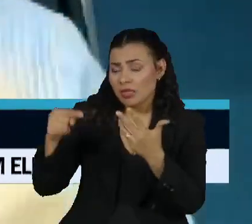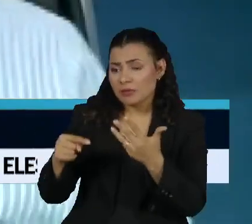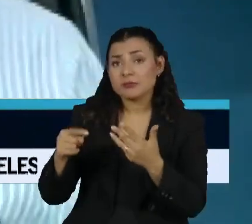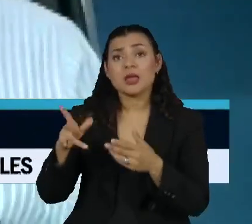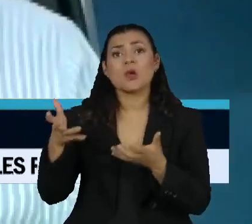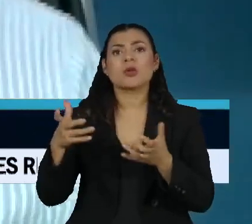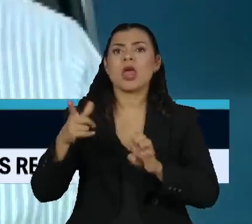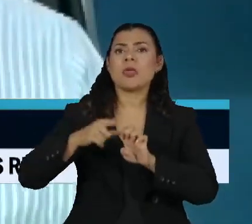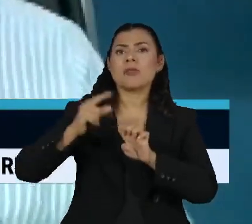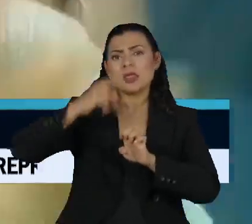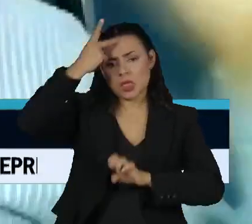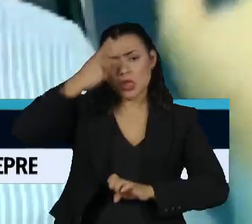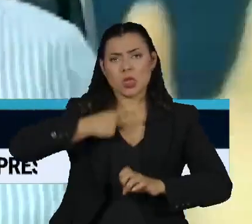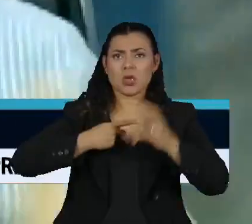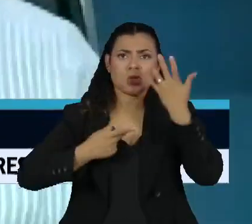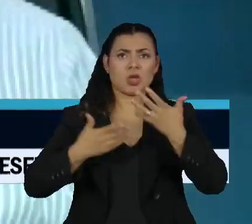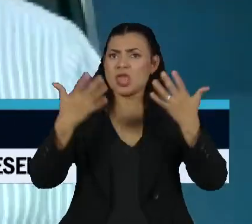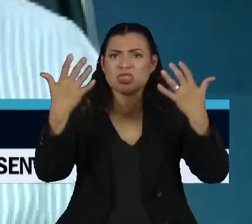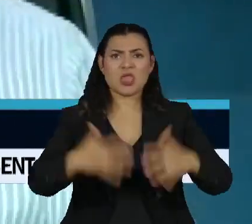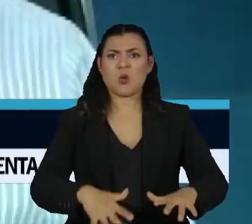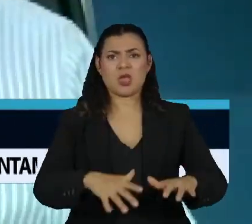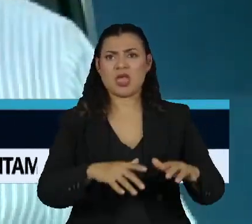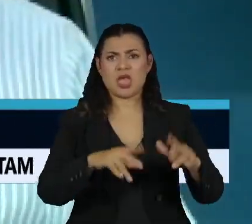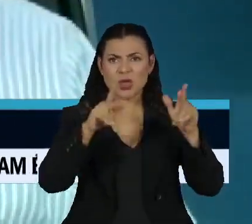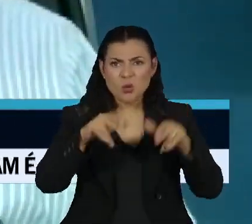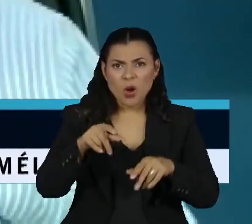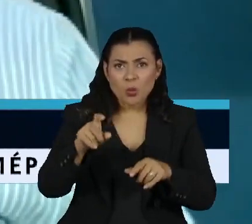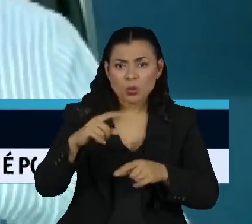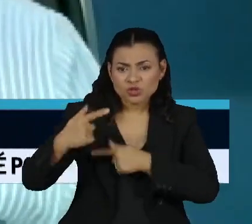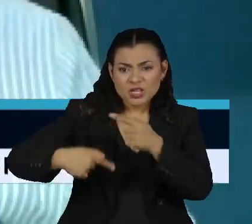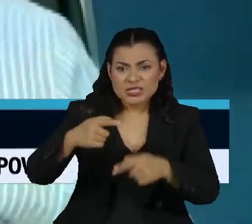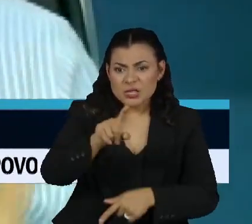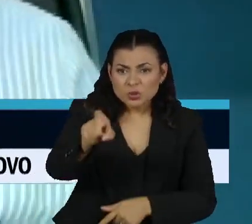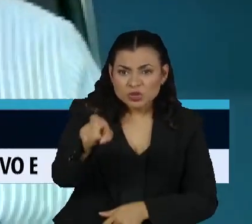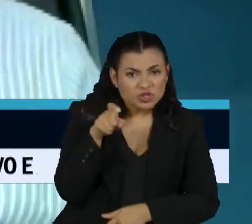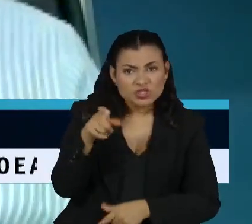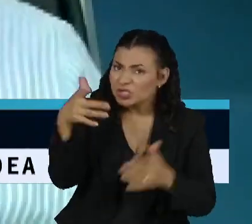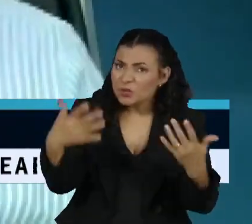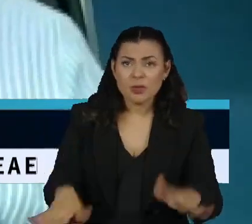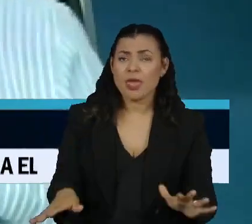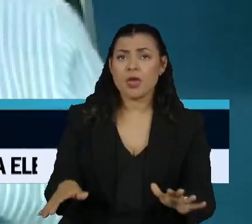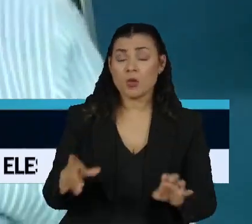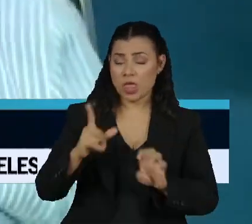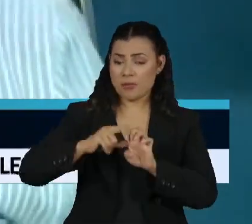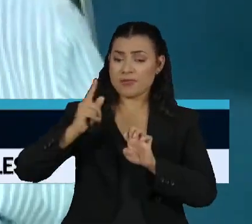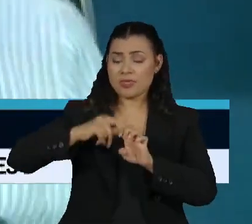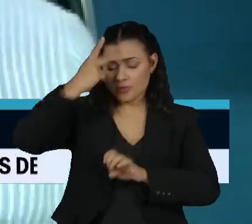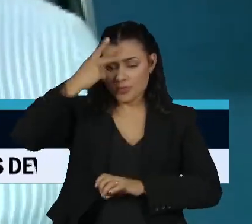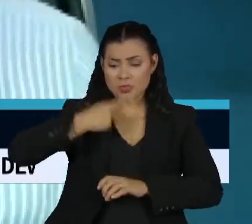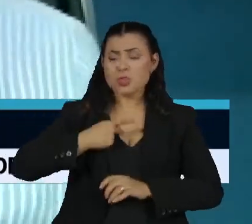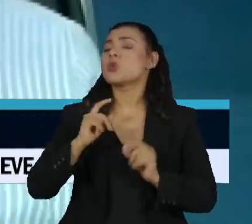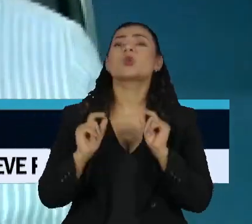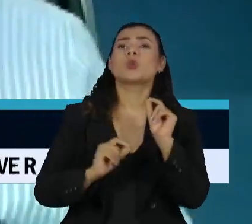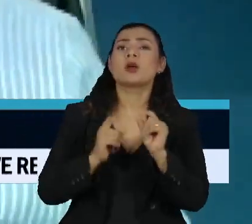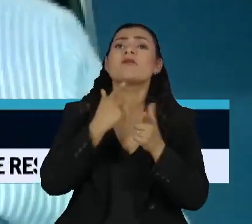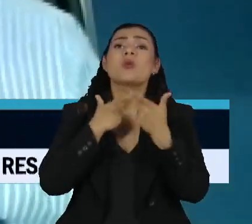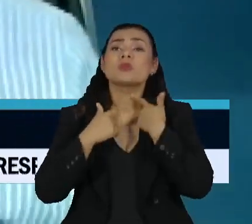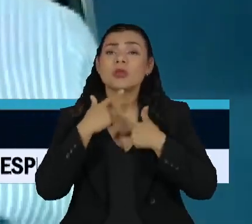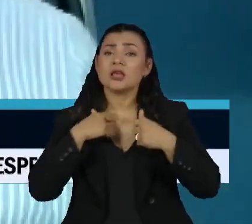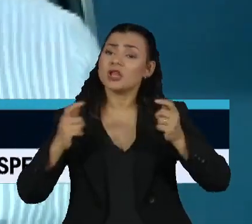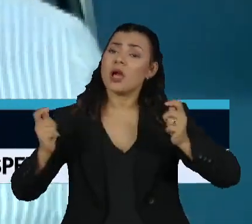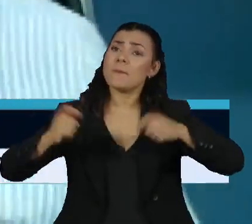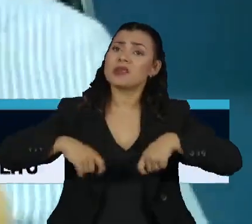empreendedor. Eles falam, por quê? Ele fala, porque eu não quero viver o que a geração X viveu. Na verdade, ele não quer ser empreendedor porque, de fato, tem desejo e